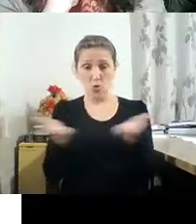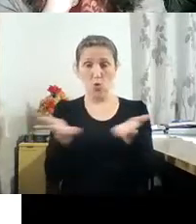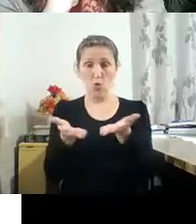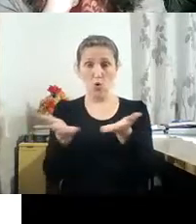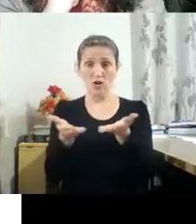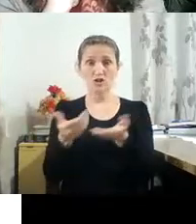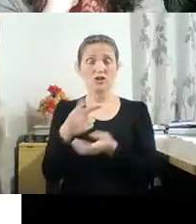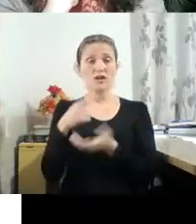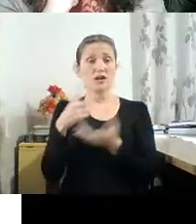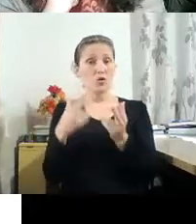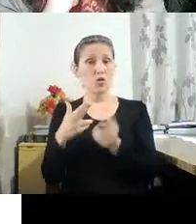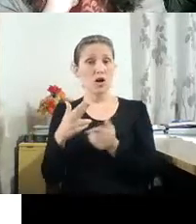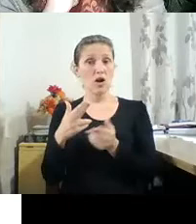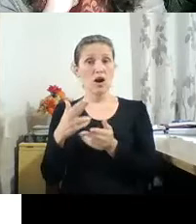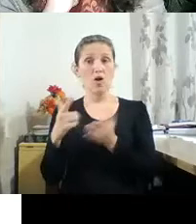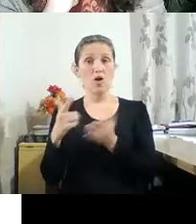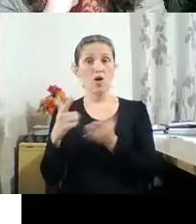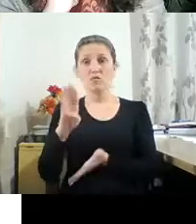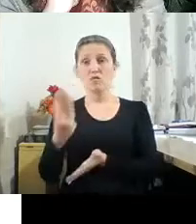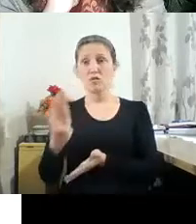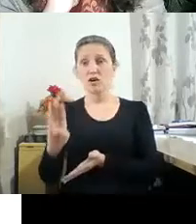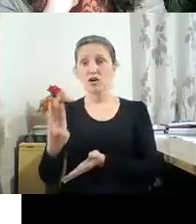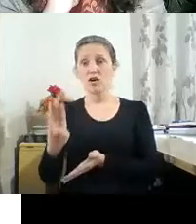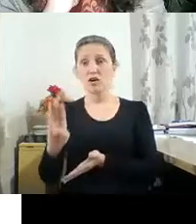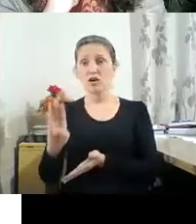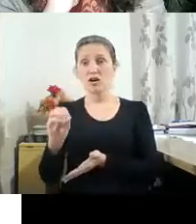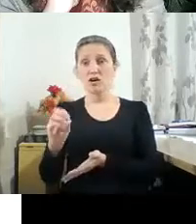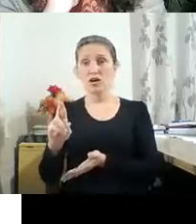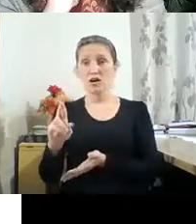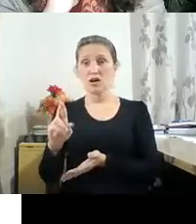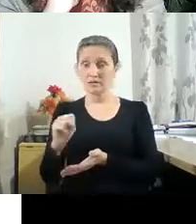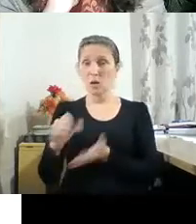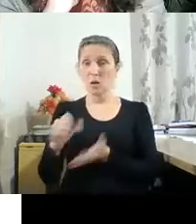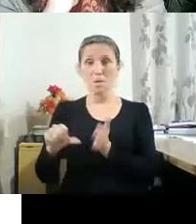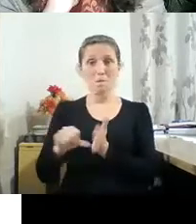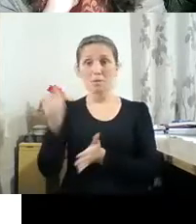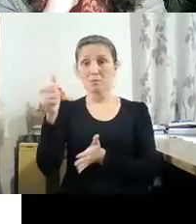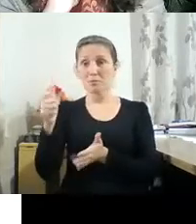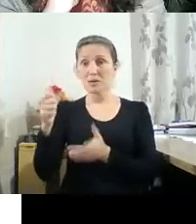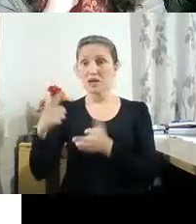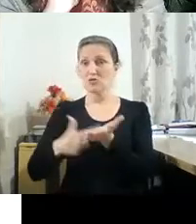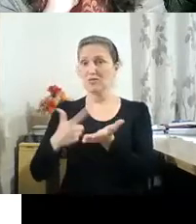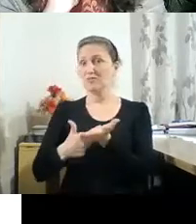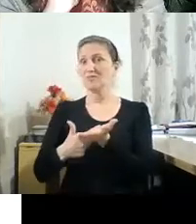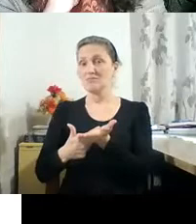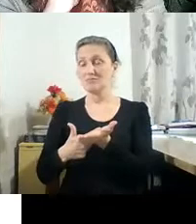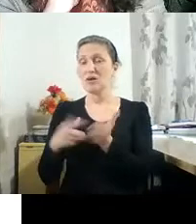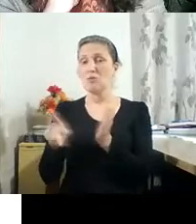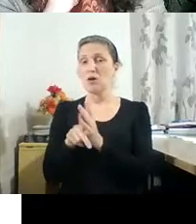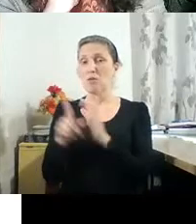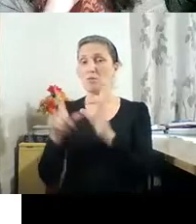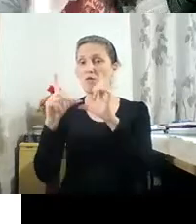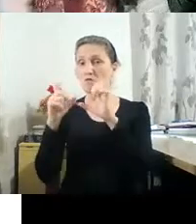do Boris, é considerado um dos precursores dos fotolivros, porque é um livro que traz uma concepção